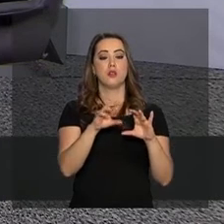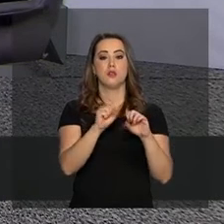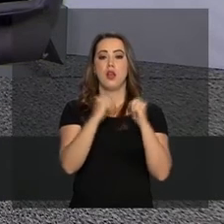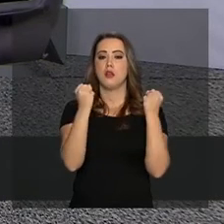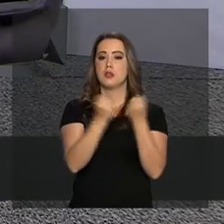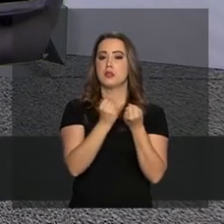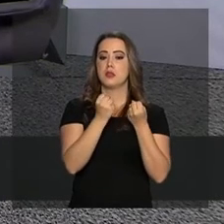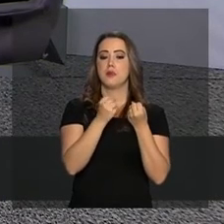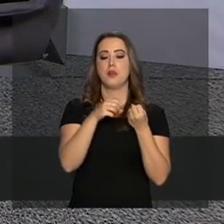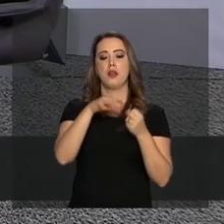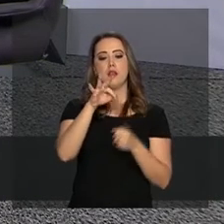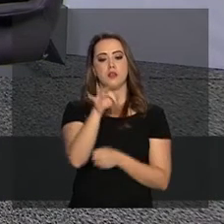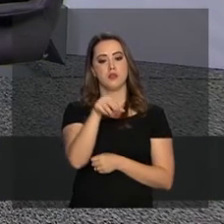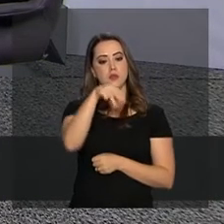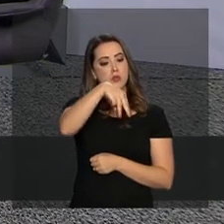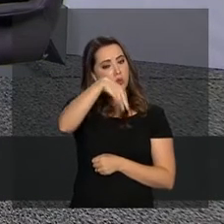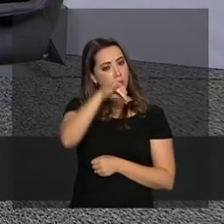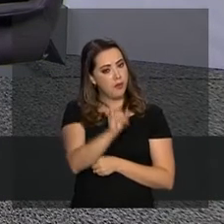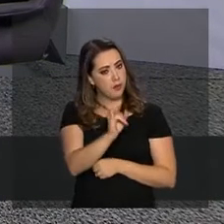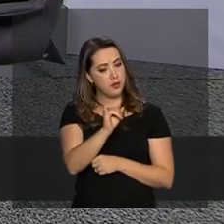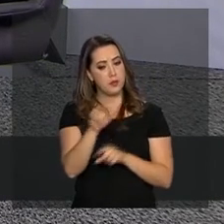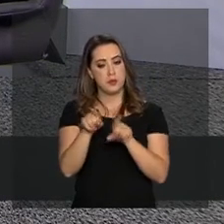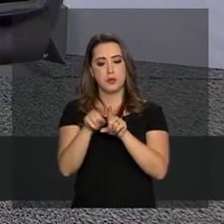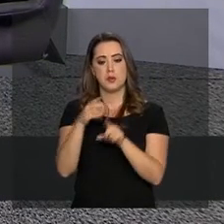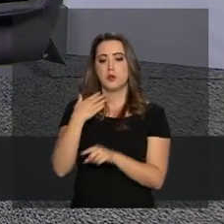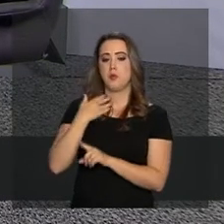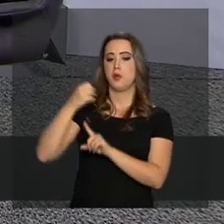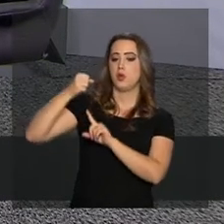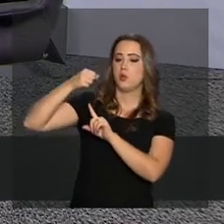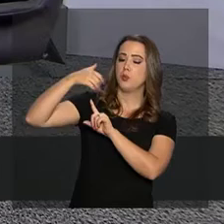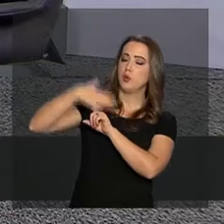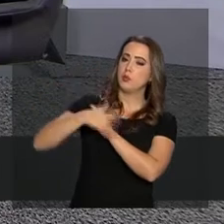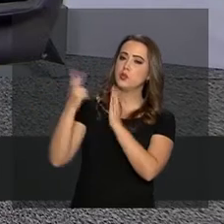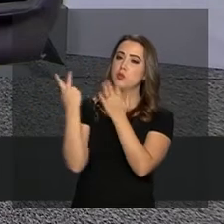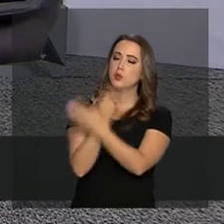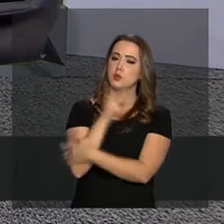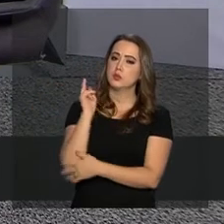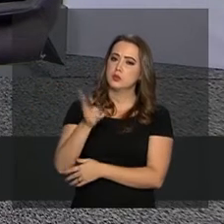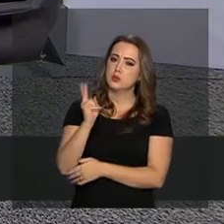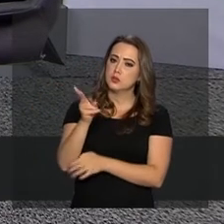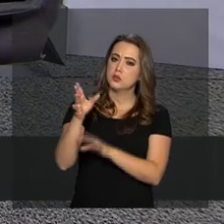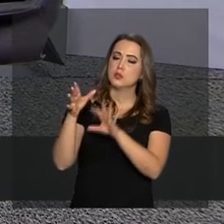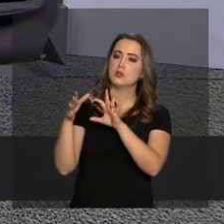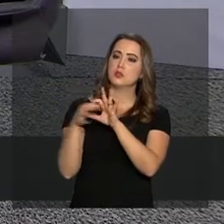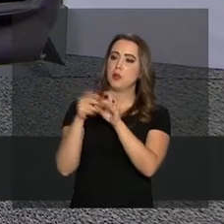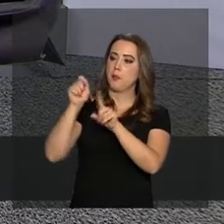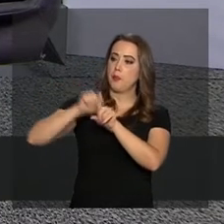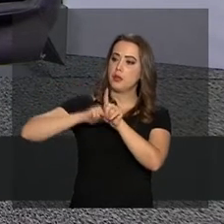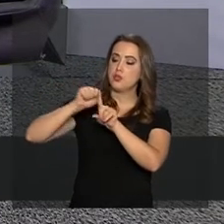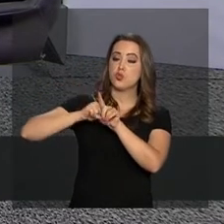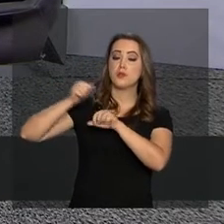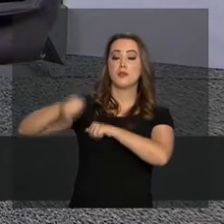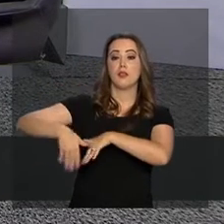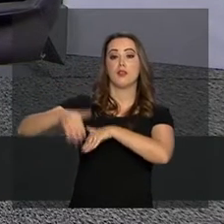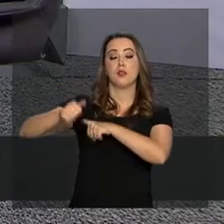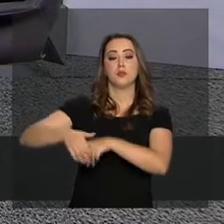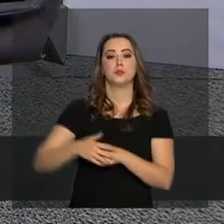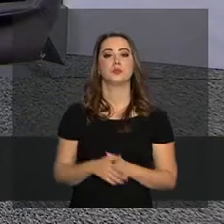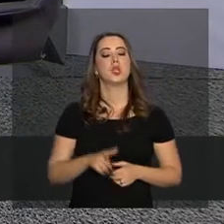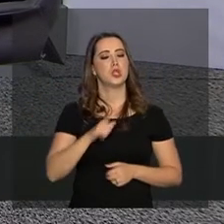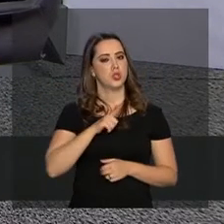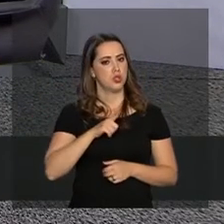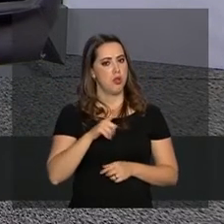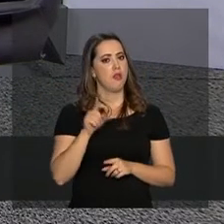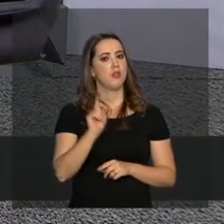Fundo Monetário Internacional e do Banco Mundial, que ocorriam simultaneamente nos meses, no mês de setembro. Havia